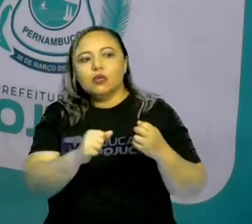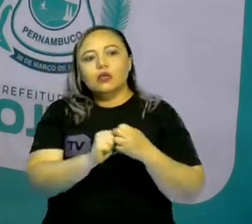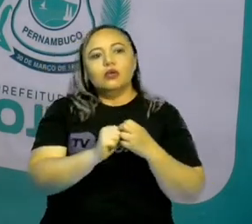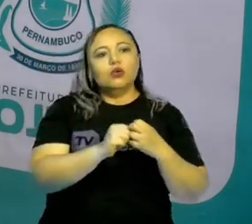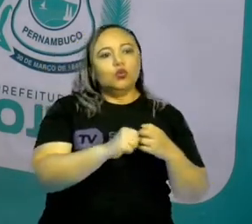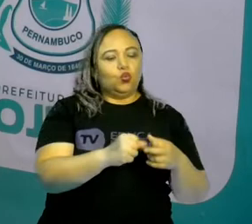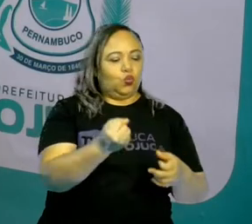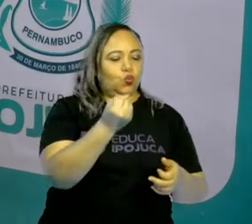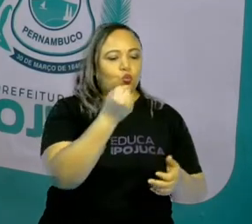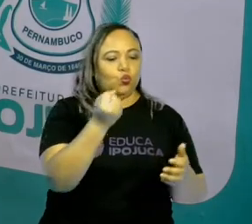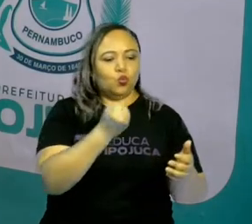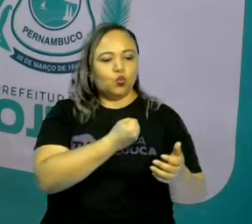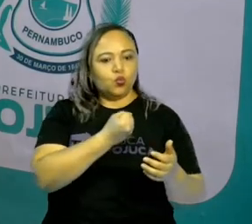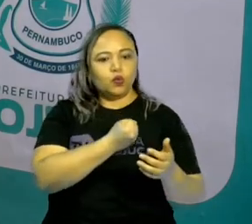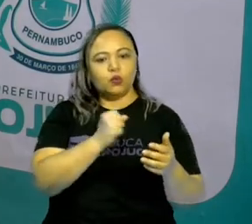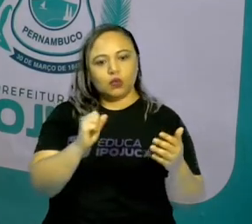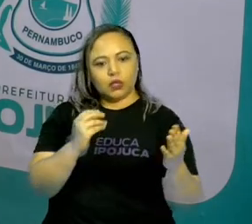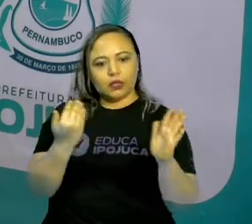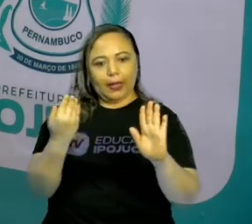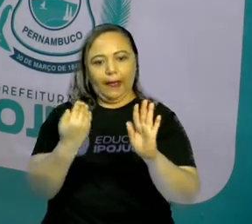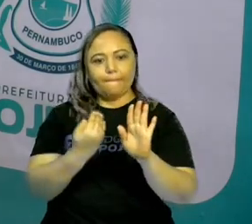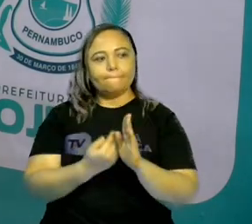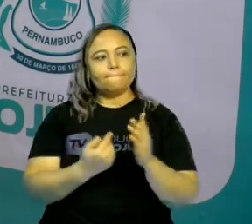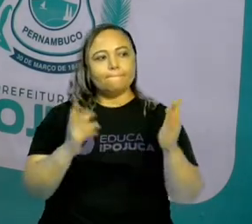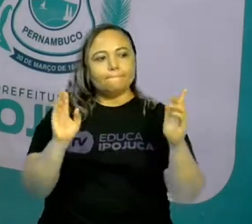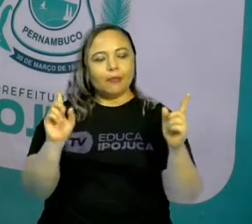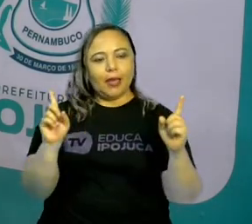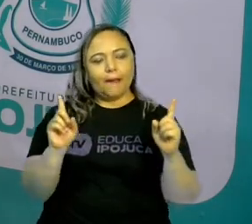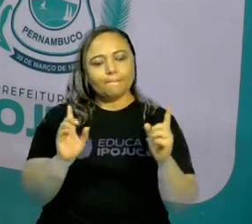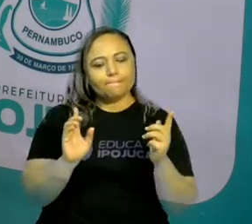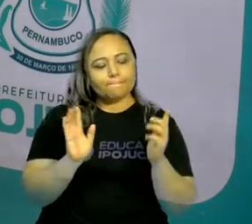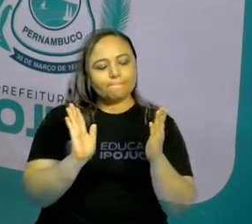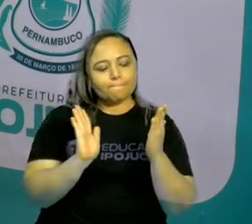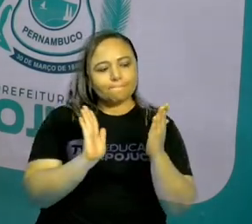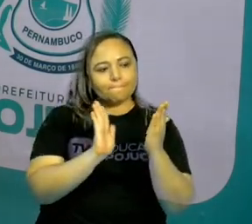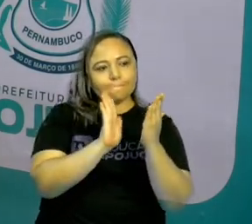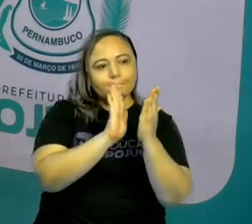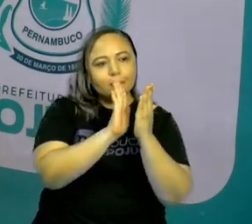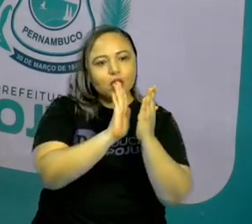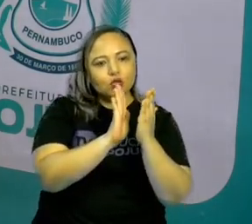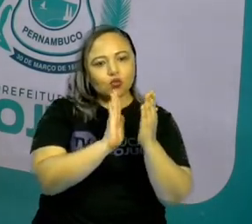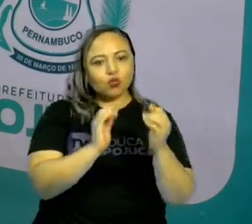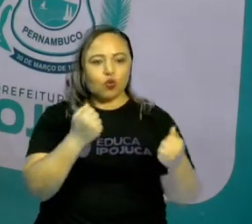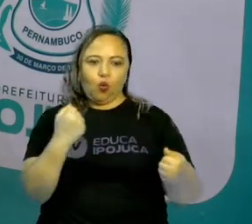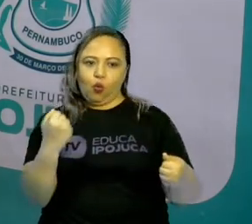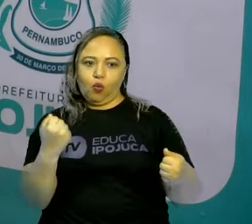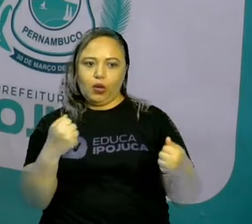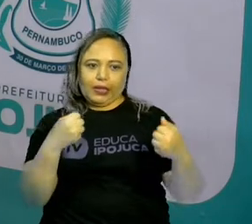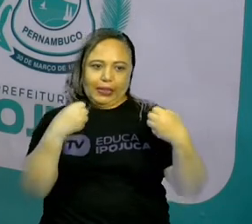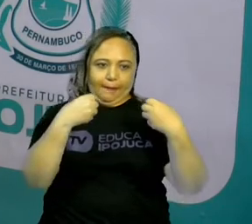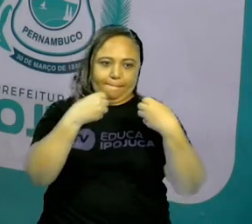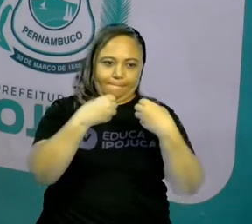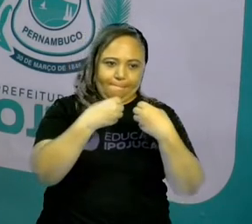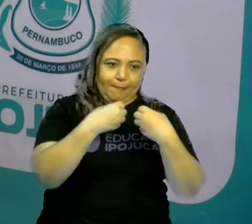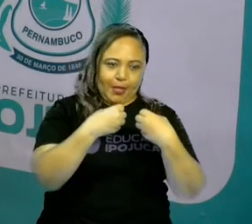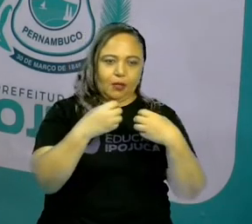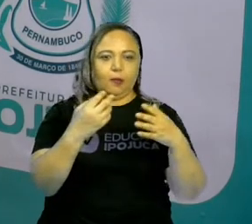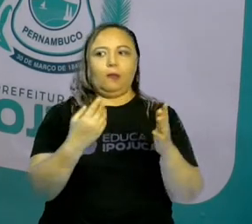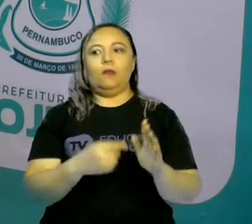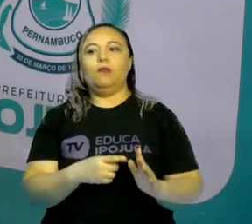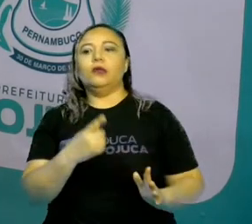olhar aqui nessa imagem e dizer assim, mais ou menos aí tem umas 30 maçãs. Mas será que tem?